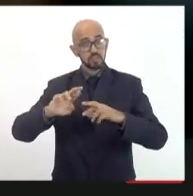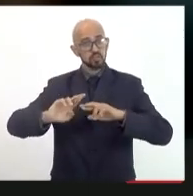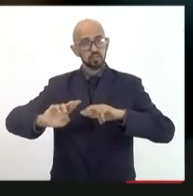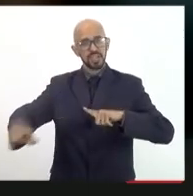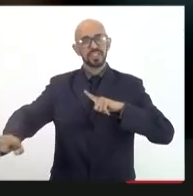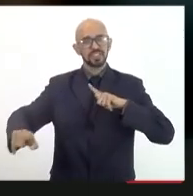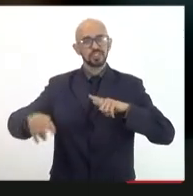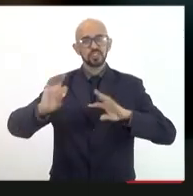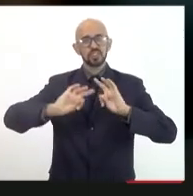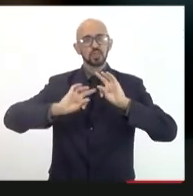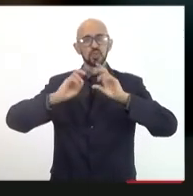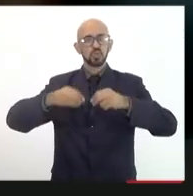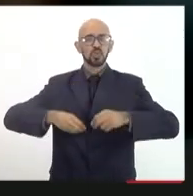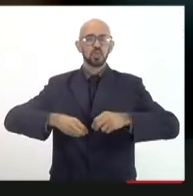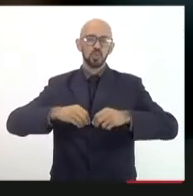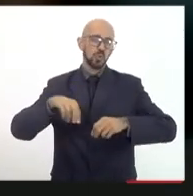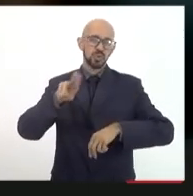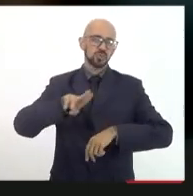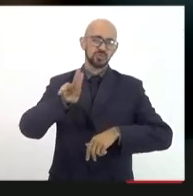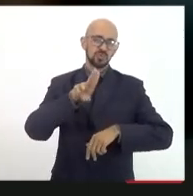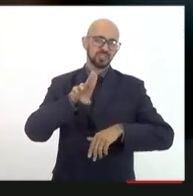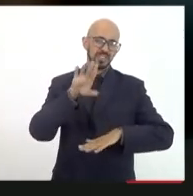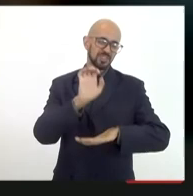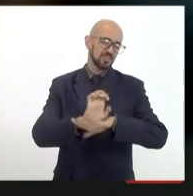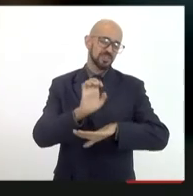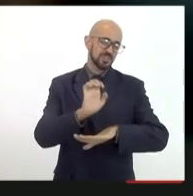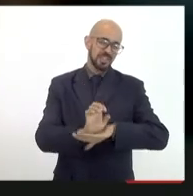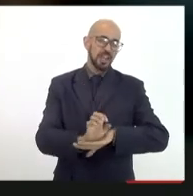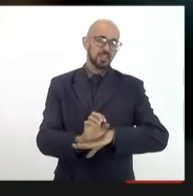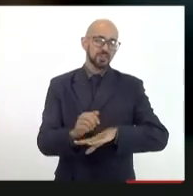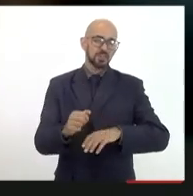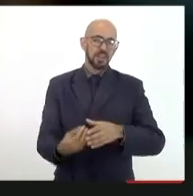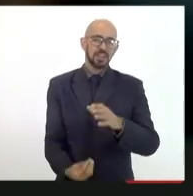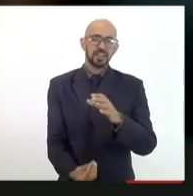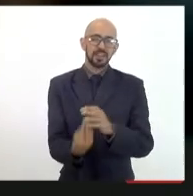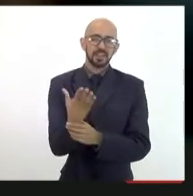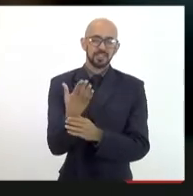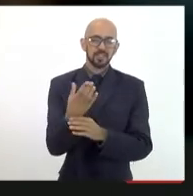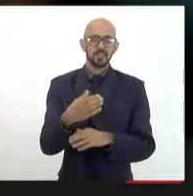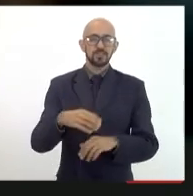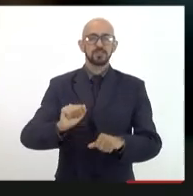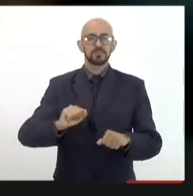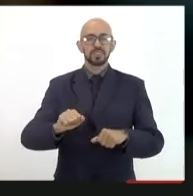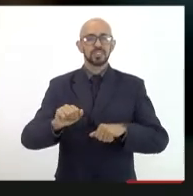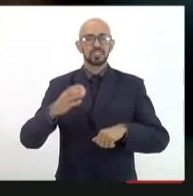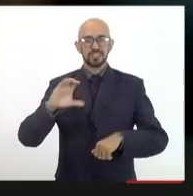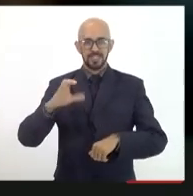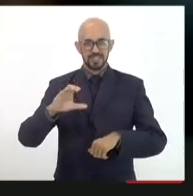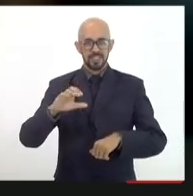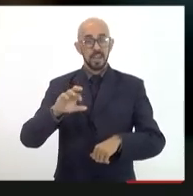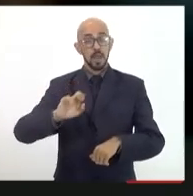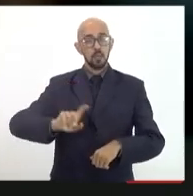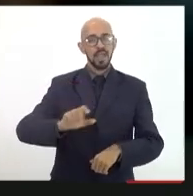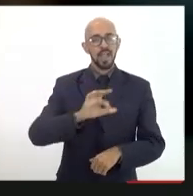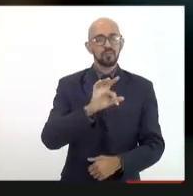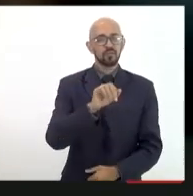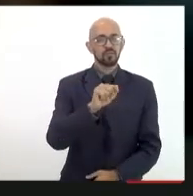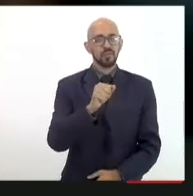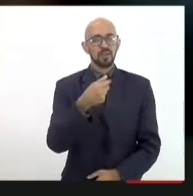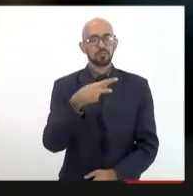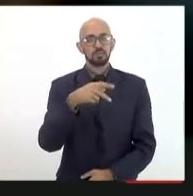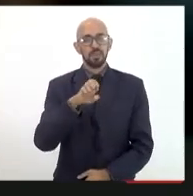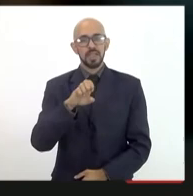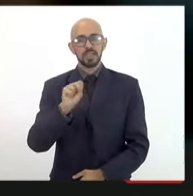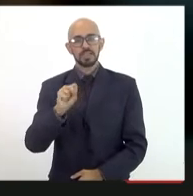internacionais de produção científica e tudo mais não é a FAPESP que faz essa diferença como o Gerson muito bem